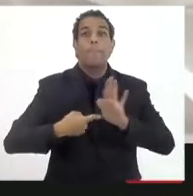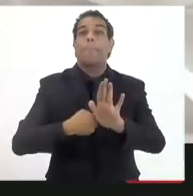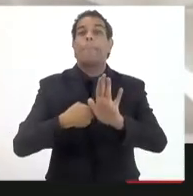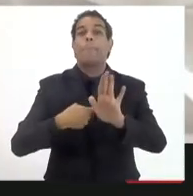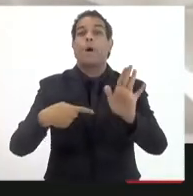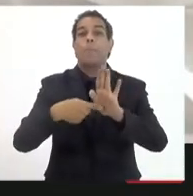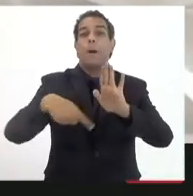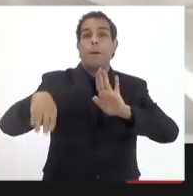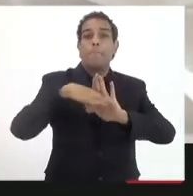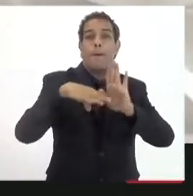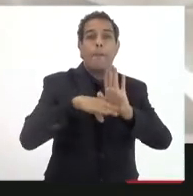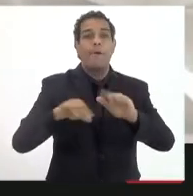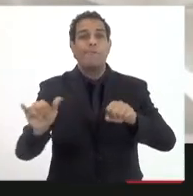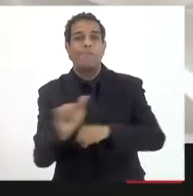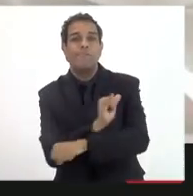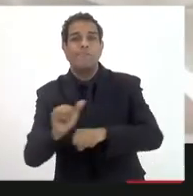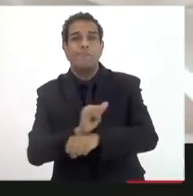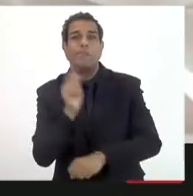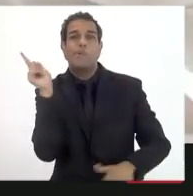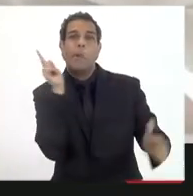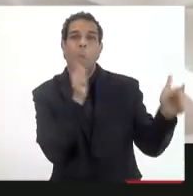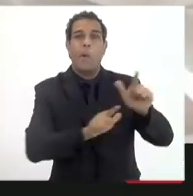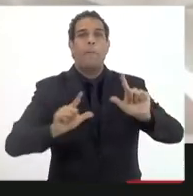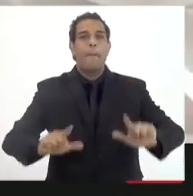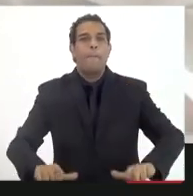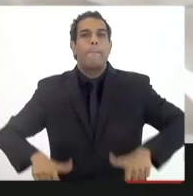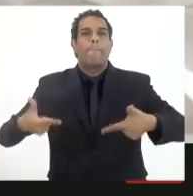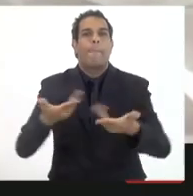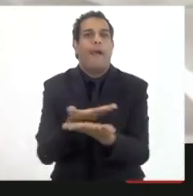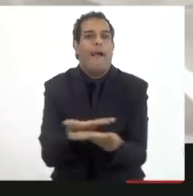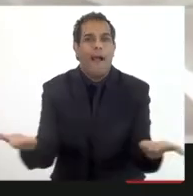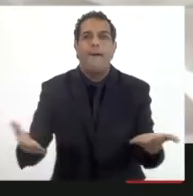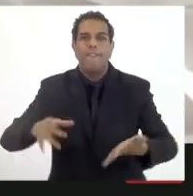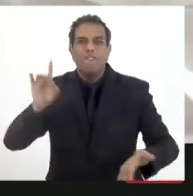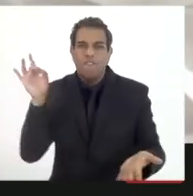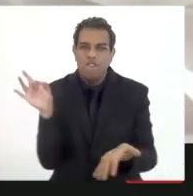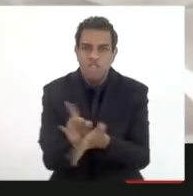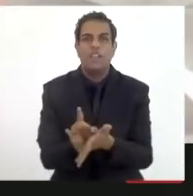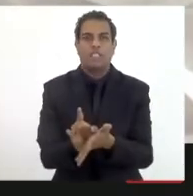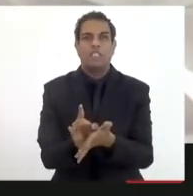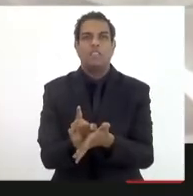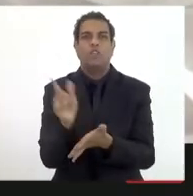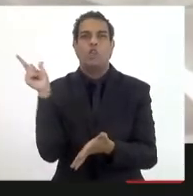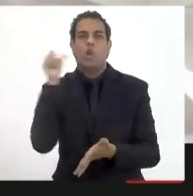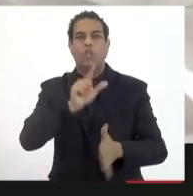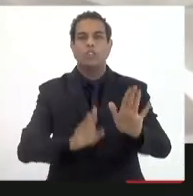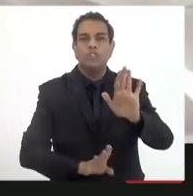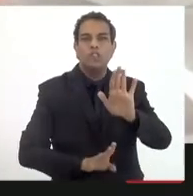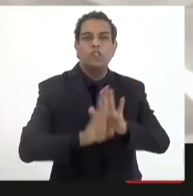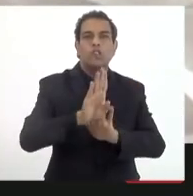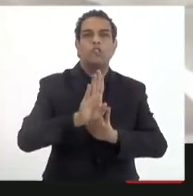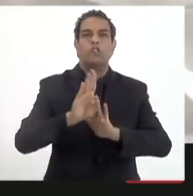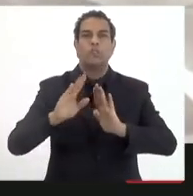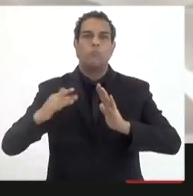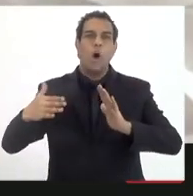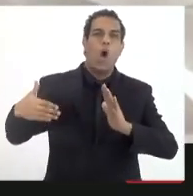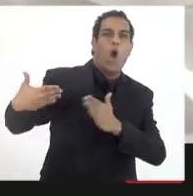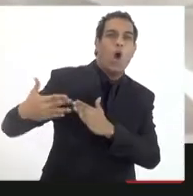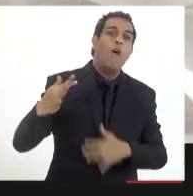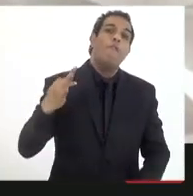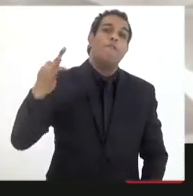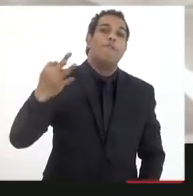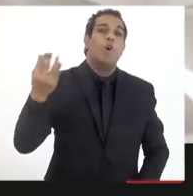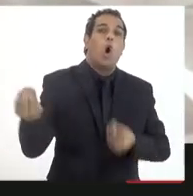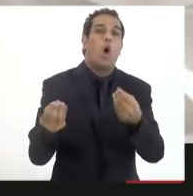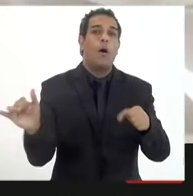planejamento estratégico para que a gente pudesse efetivamente conhecer o presente, olhar para o futuro e